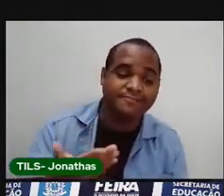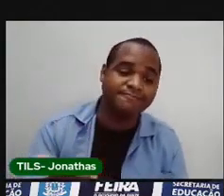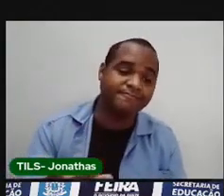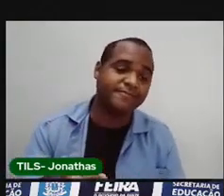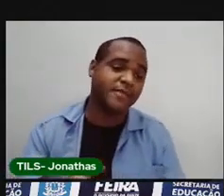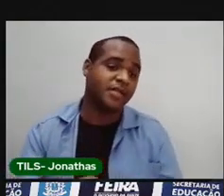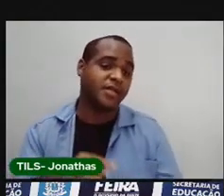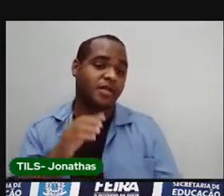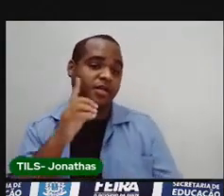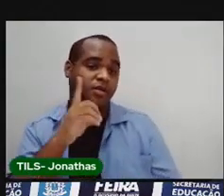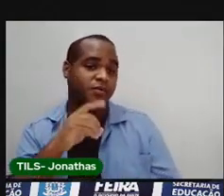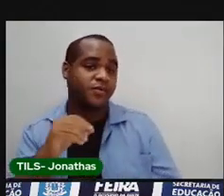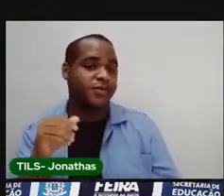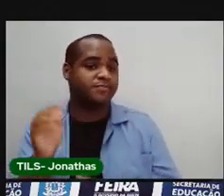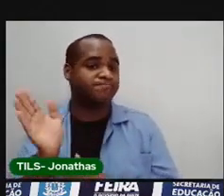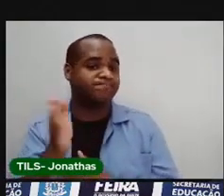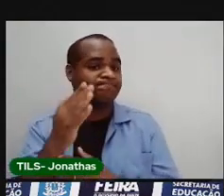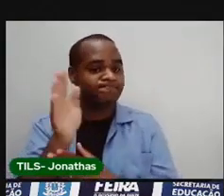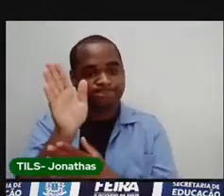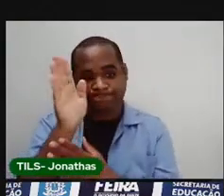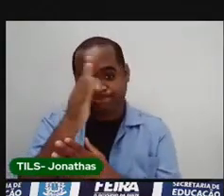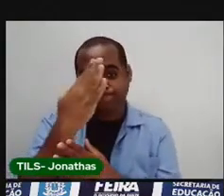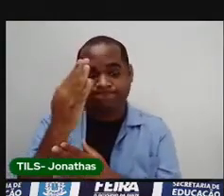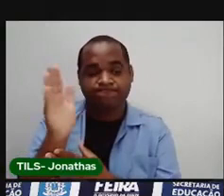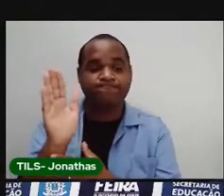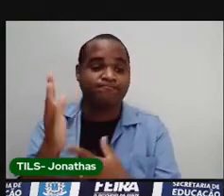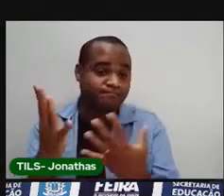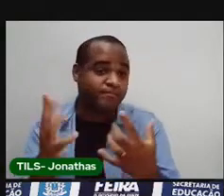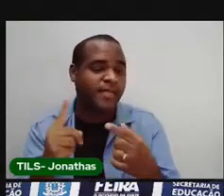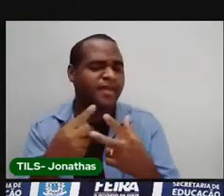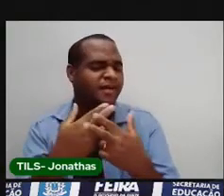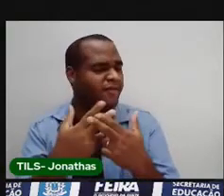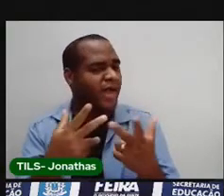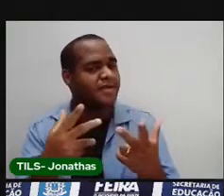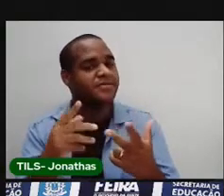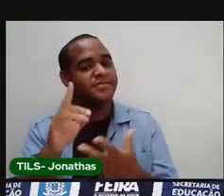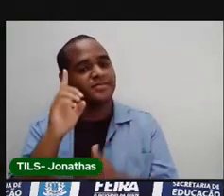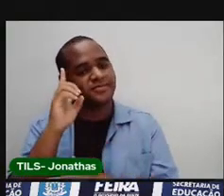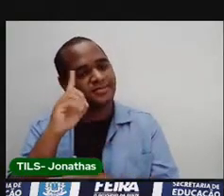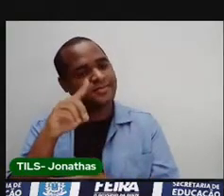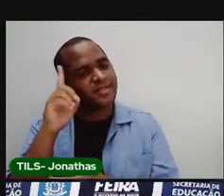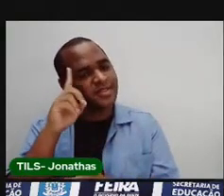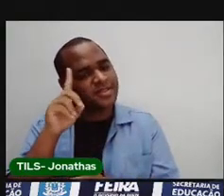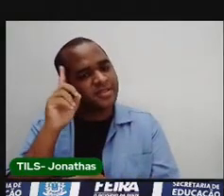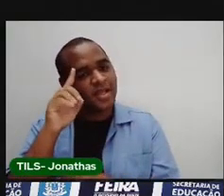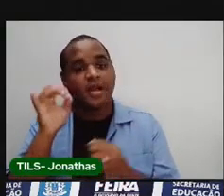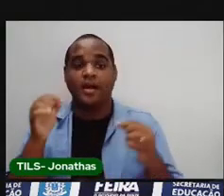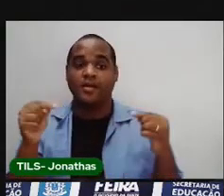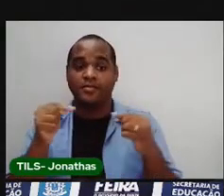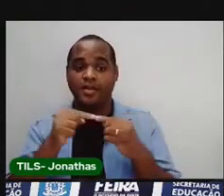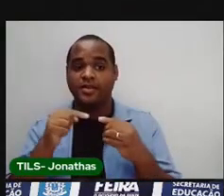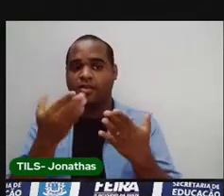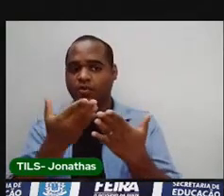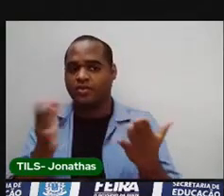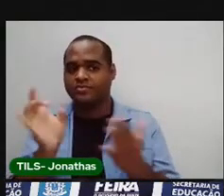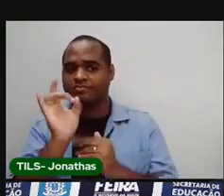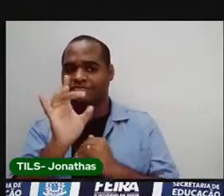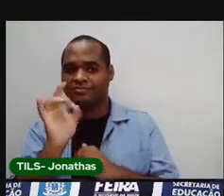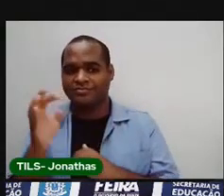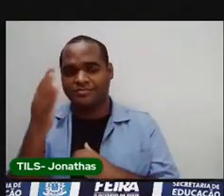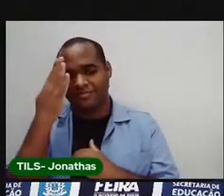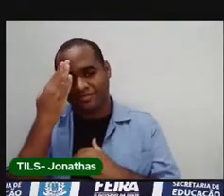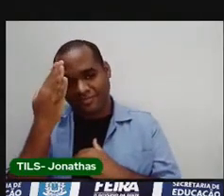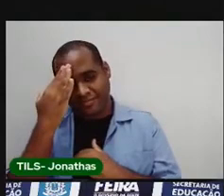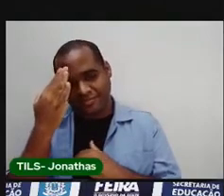O dia da independência do Brasil. Essas datas são datas que só são vistos e